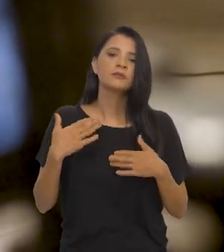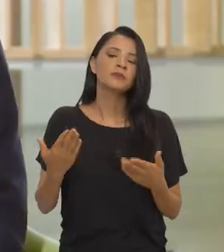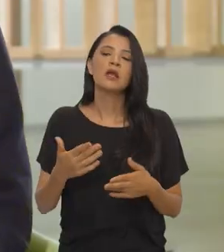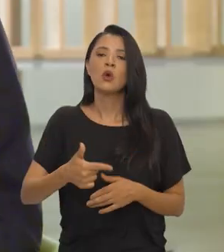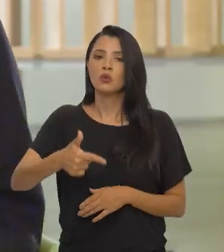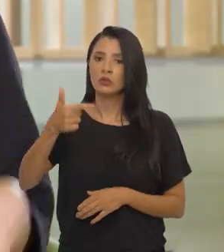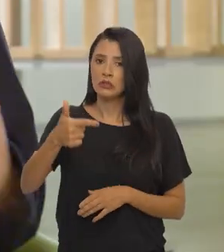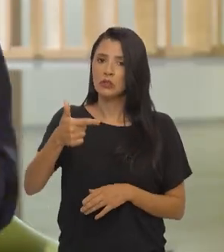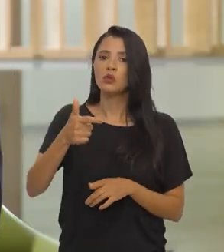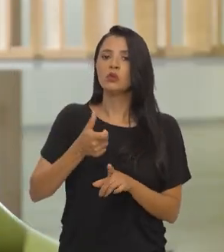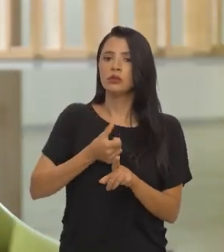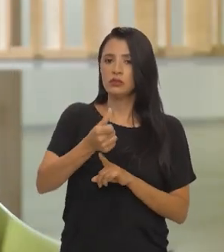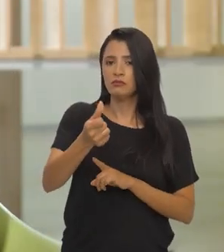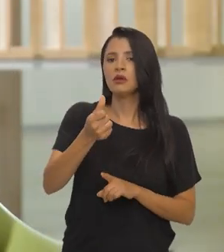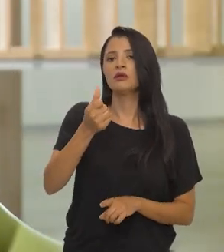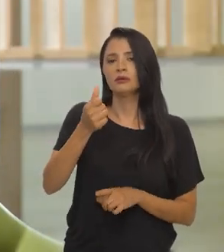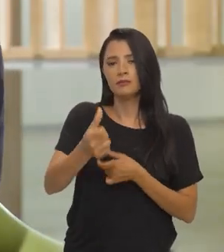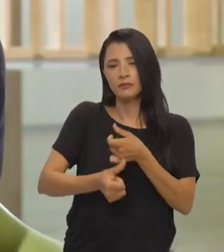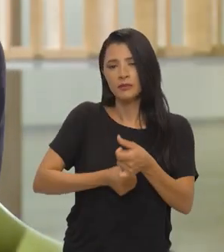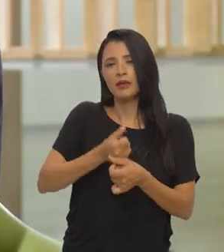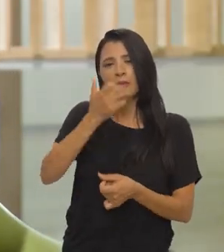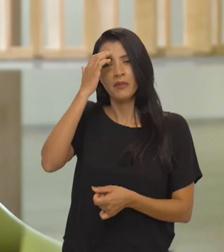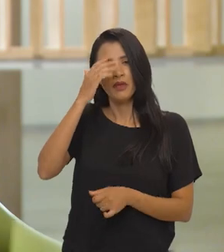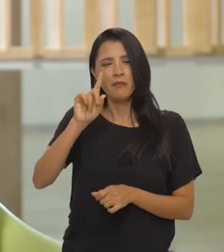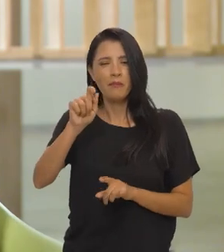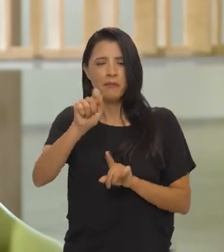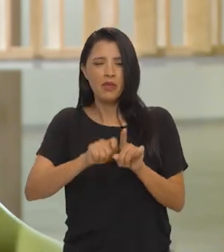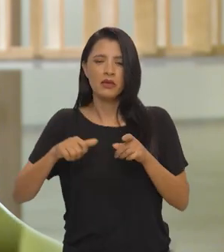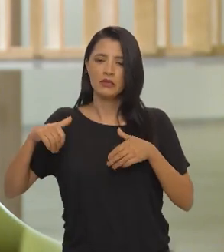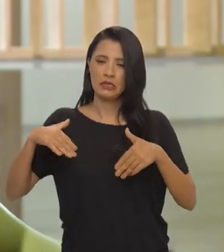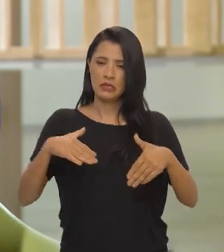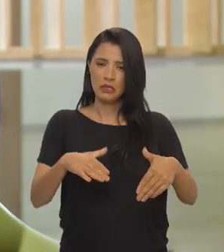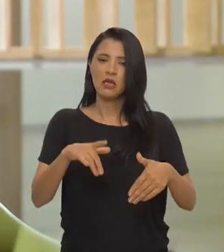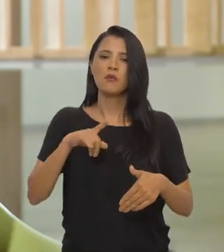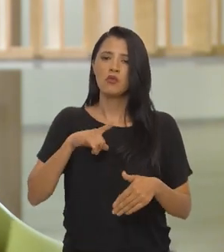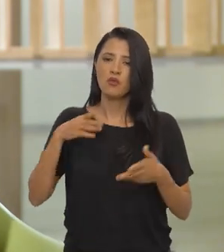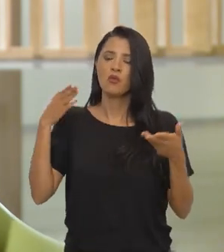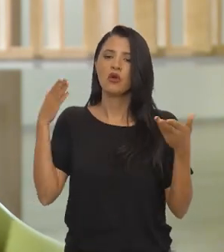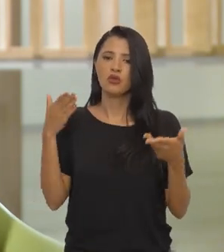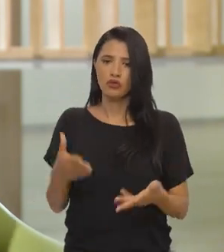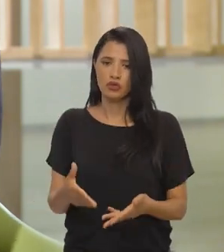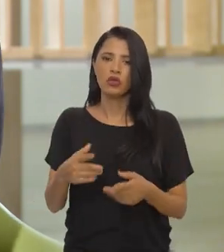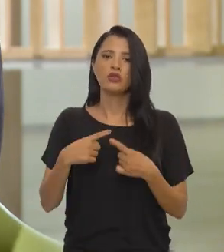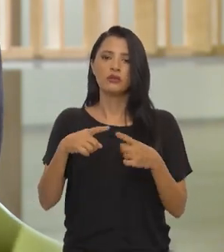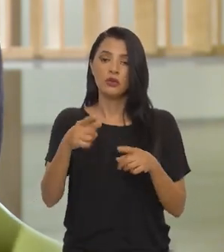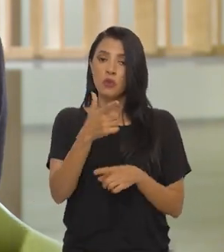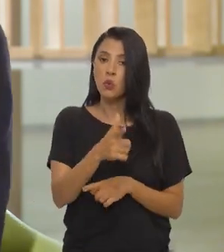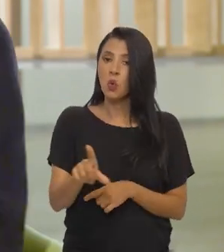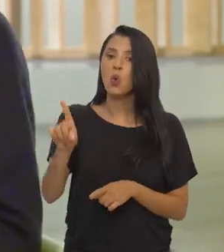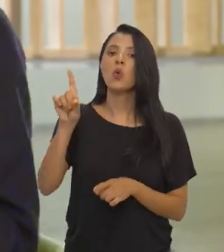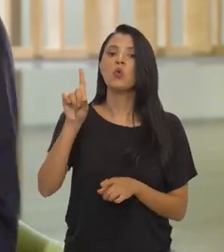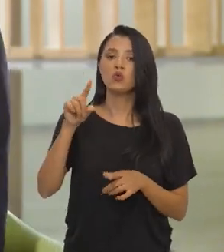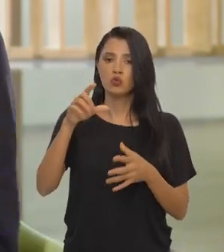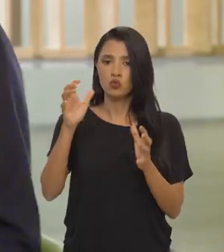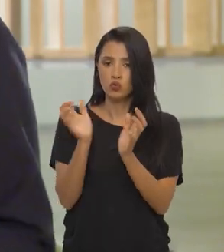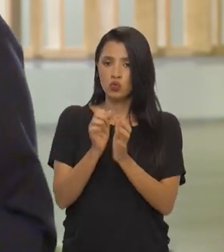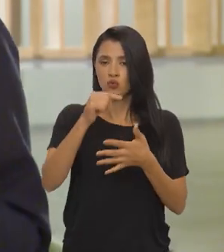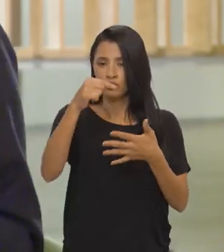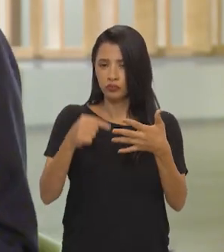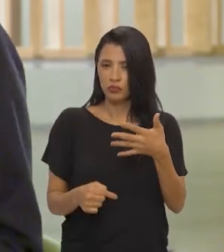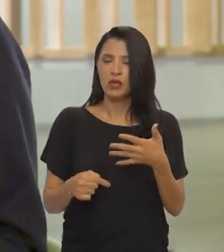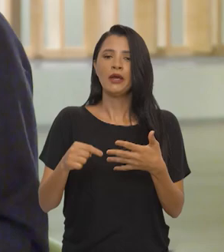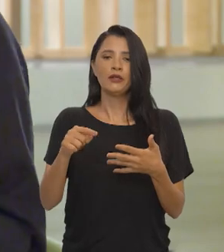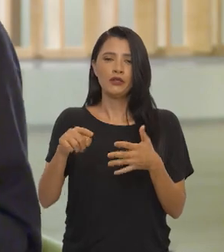artes. Então, no segundo semestre, imaginamos que por lá para setembro, estaremos lançando esse outro